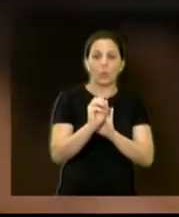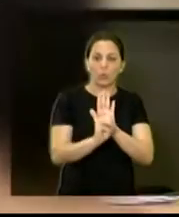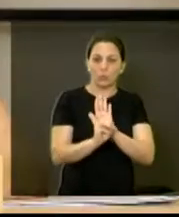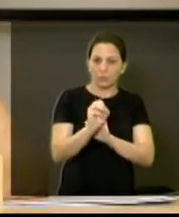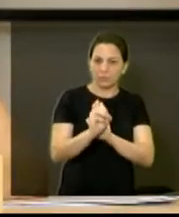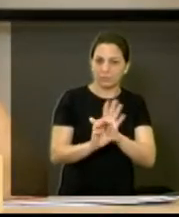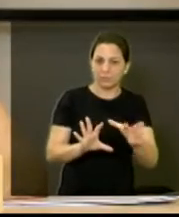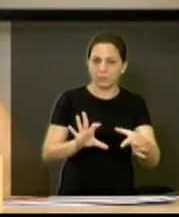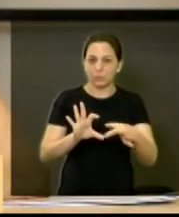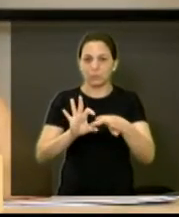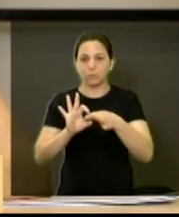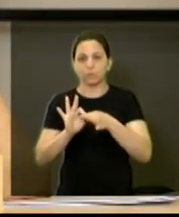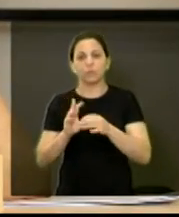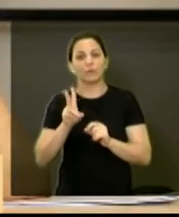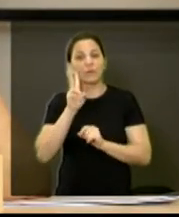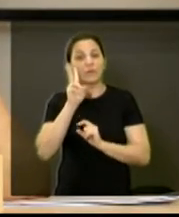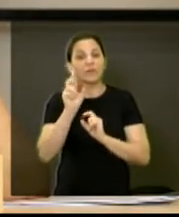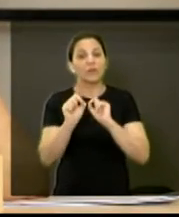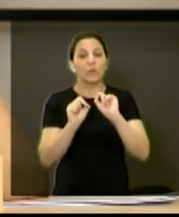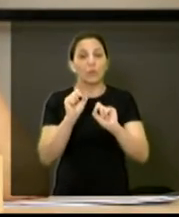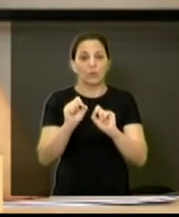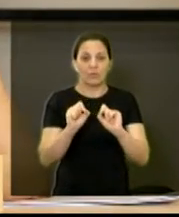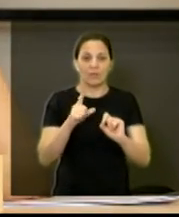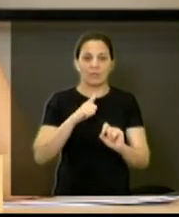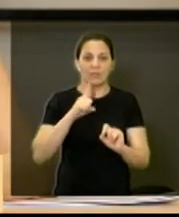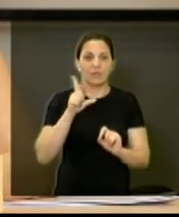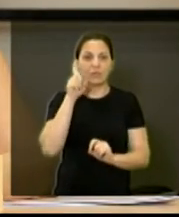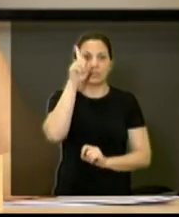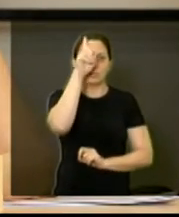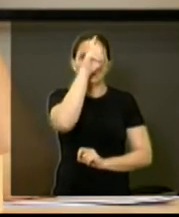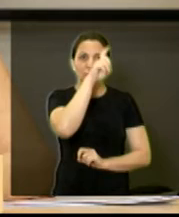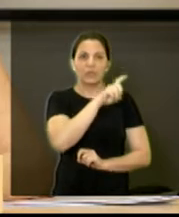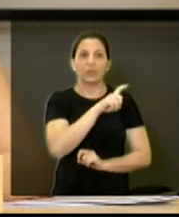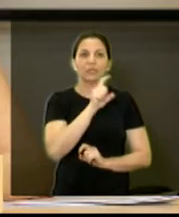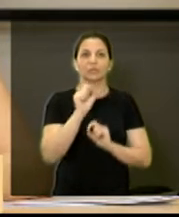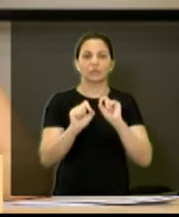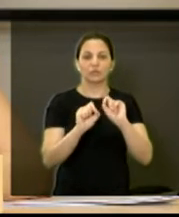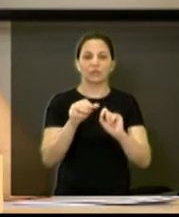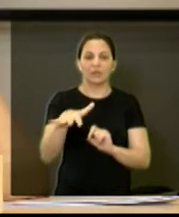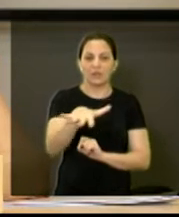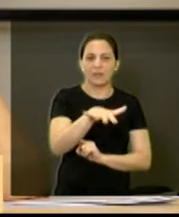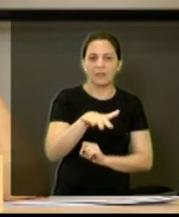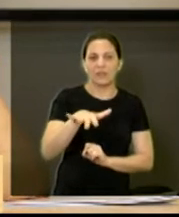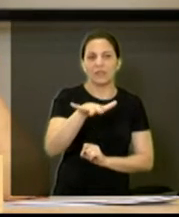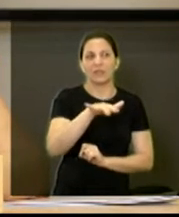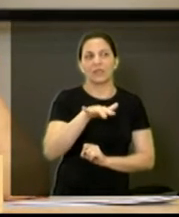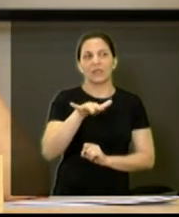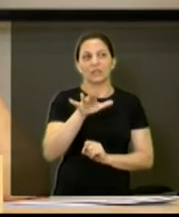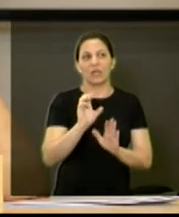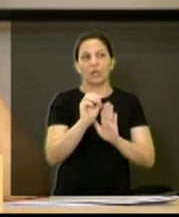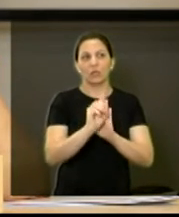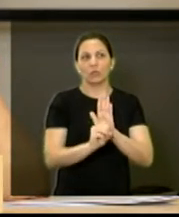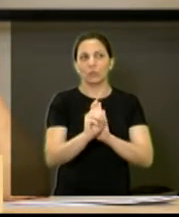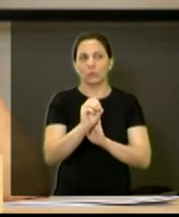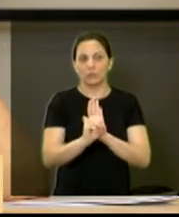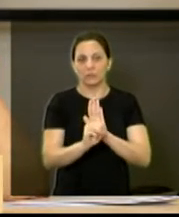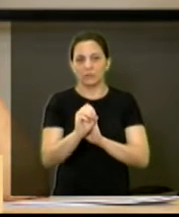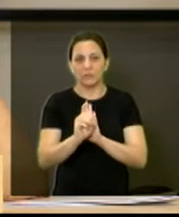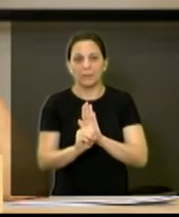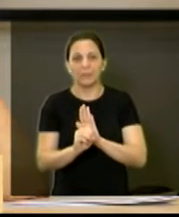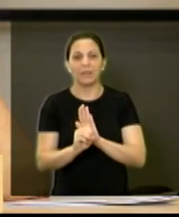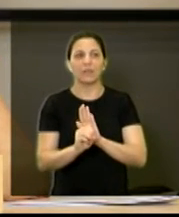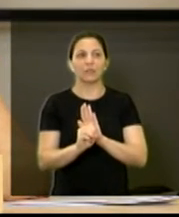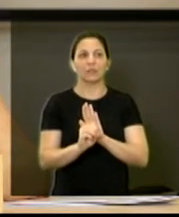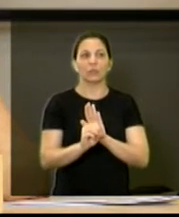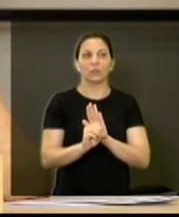gente verifica, sim, né, que a gente tem grandes dificuldades na questão orçamentária, na questão de